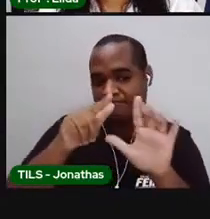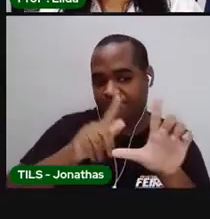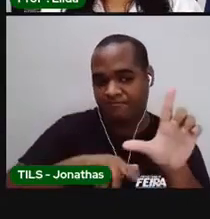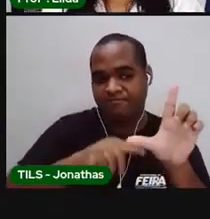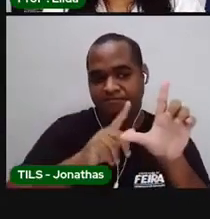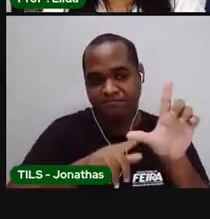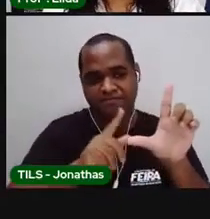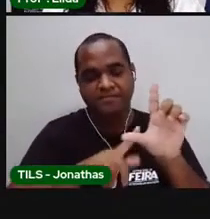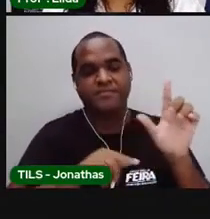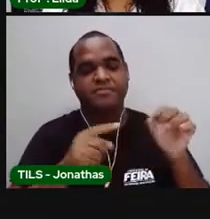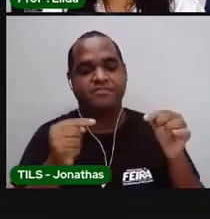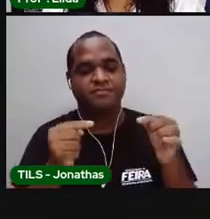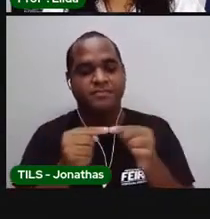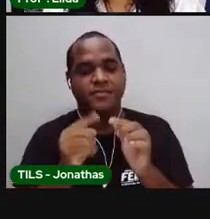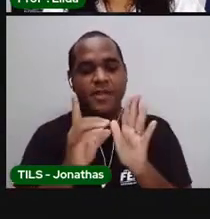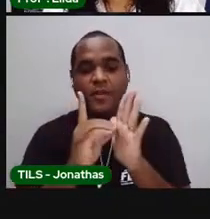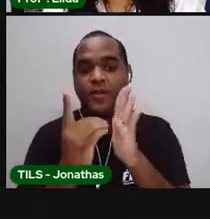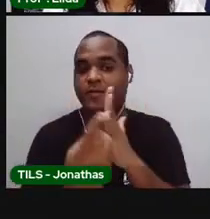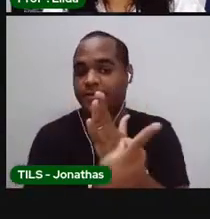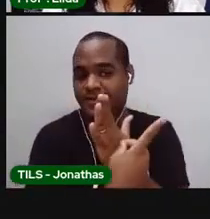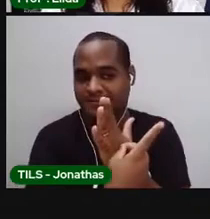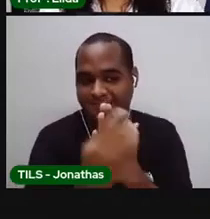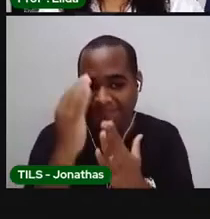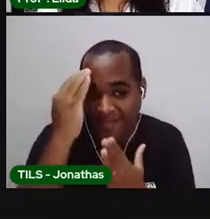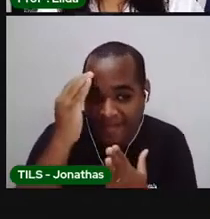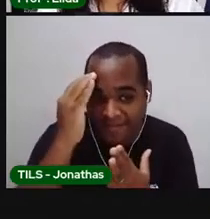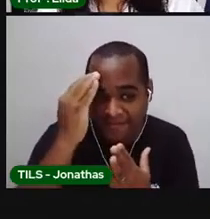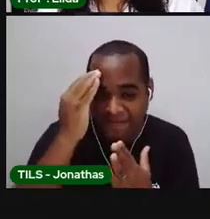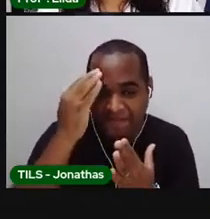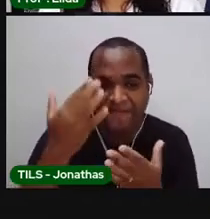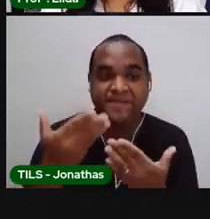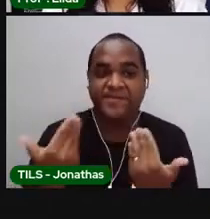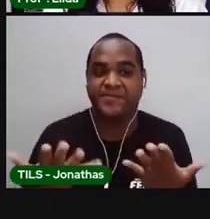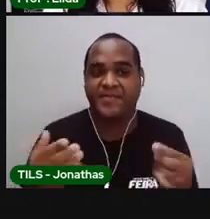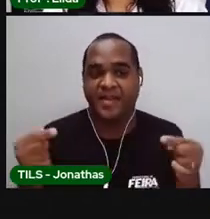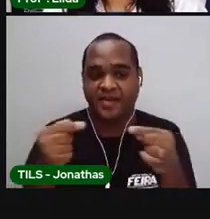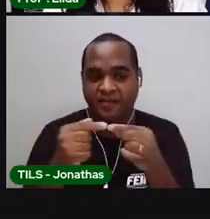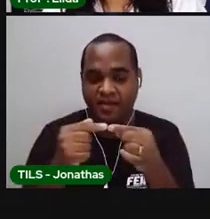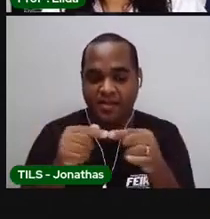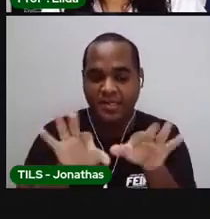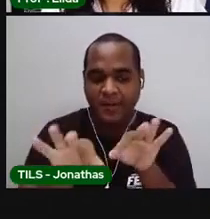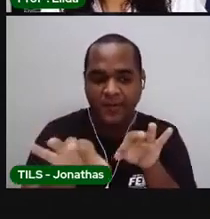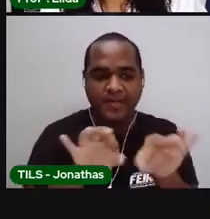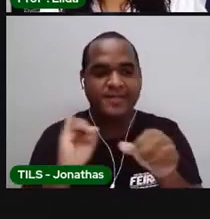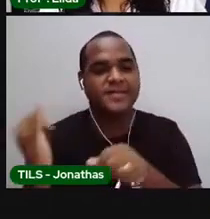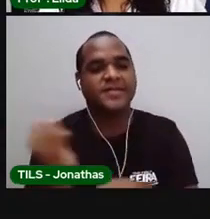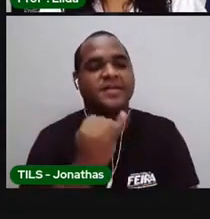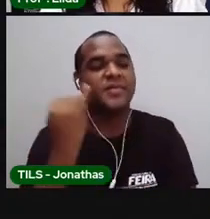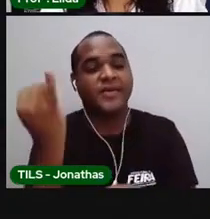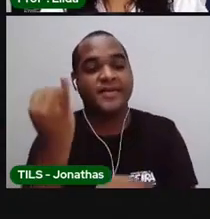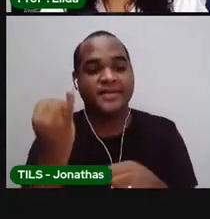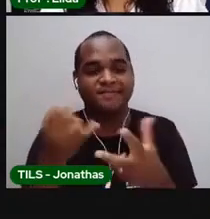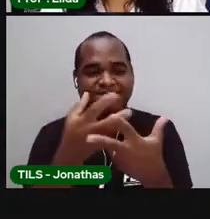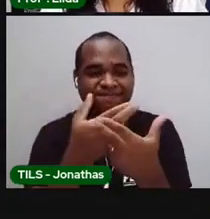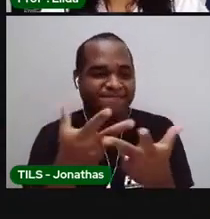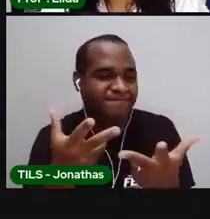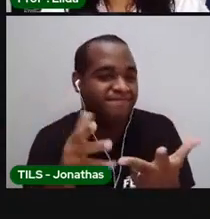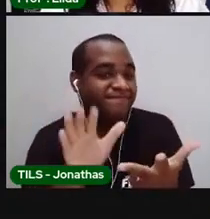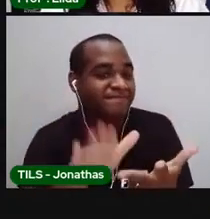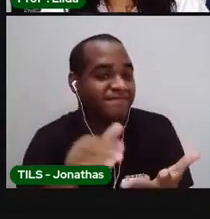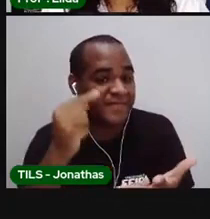Como o dicionário. Entendeu? E em ordem de importância, como aquilo que é